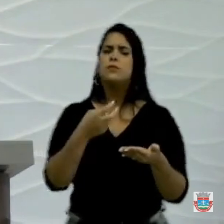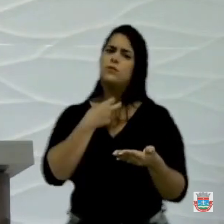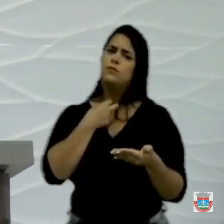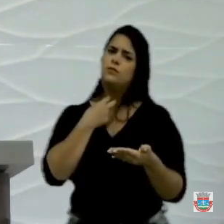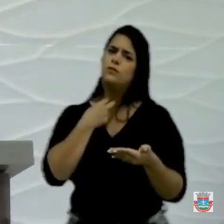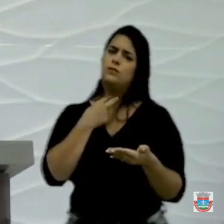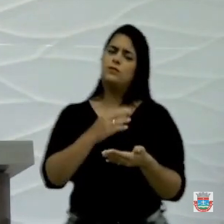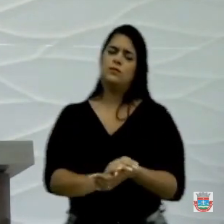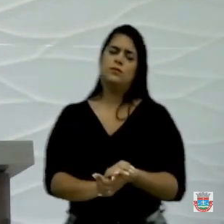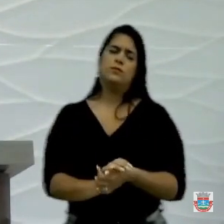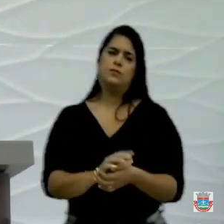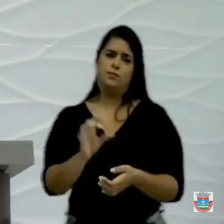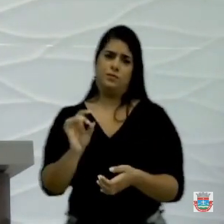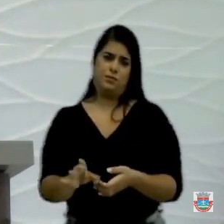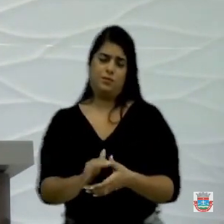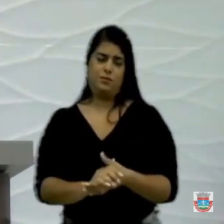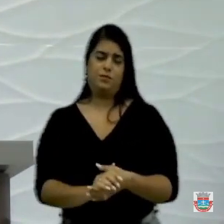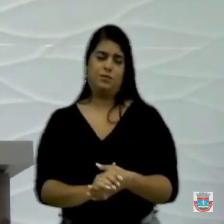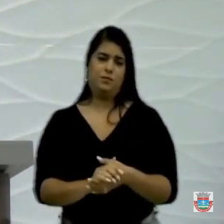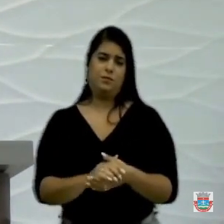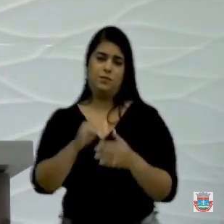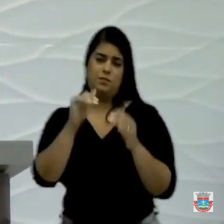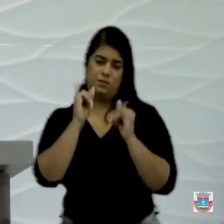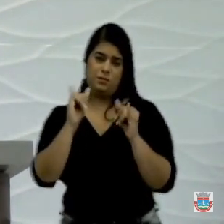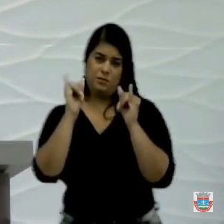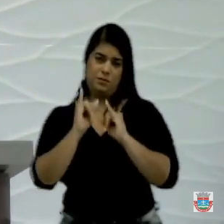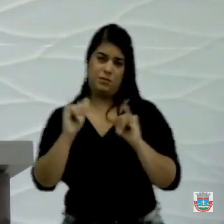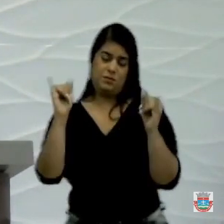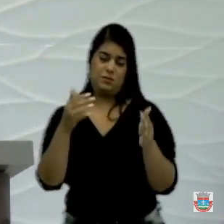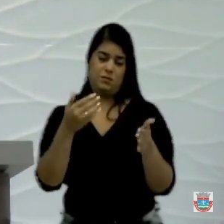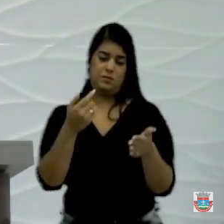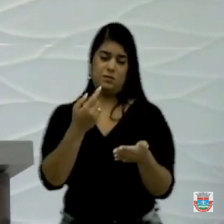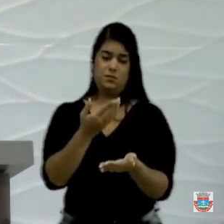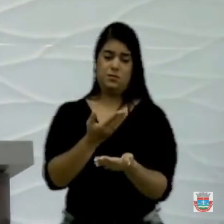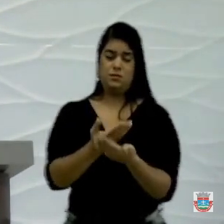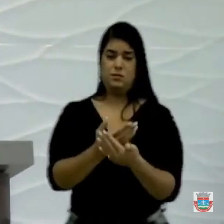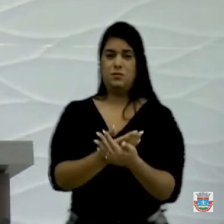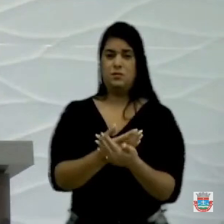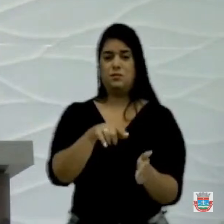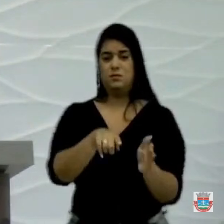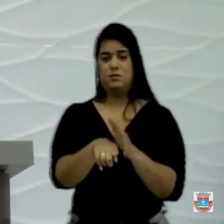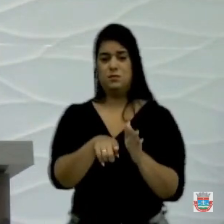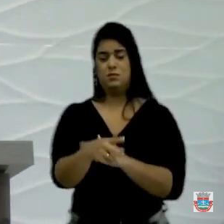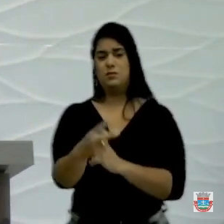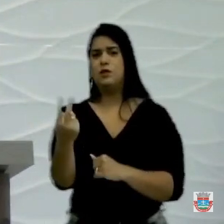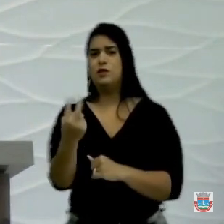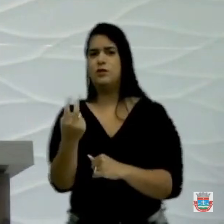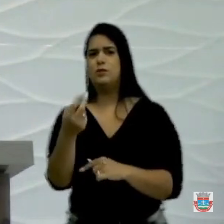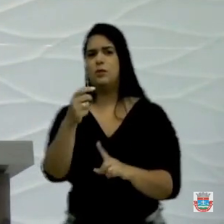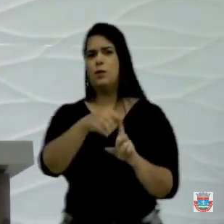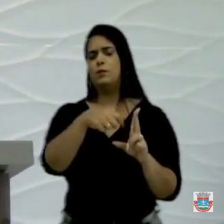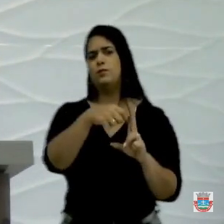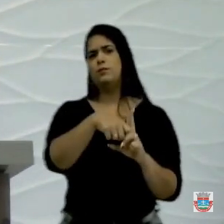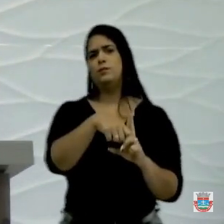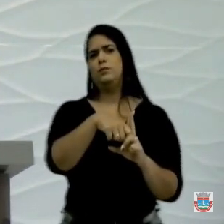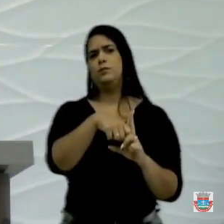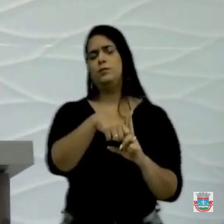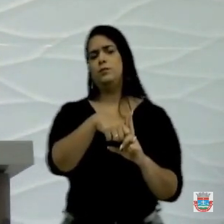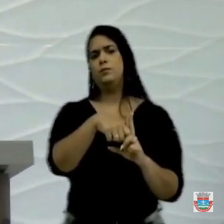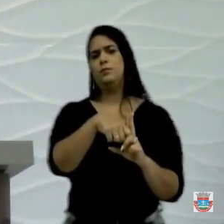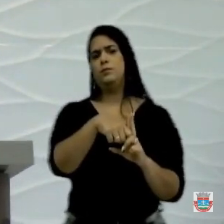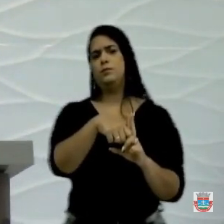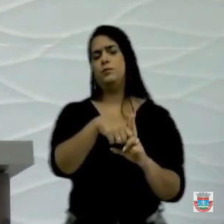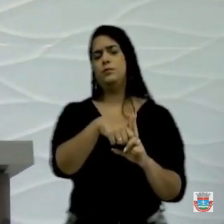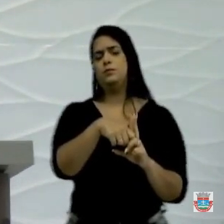fazendo? Só dizem que só está um exame de alta complexidade, só se pode fazer duas concessões por mês. Uma prefeitura, uma ação